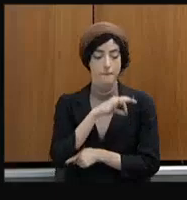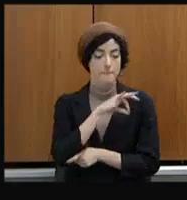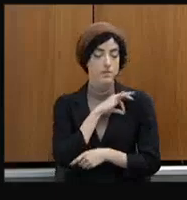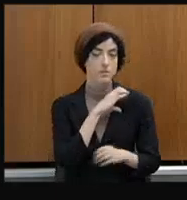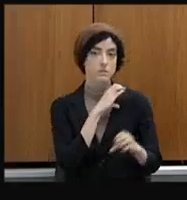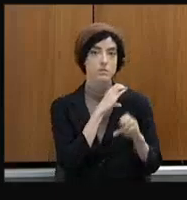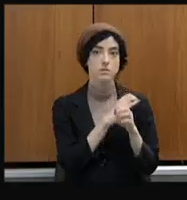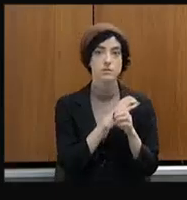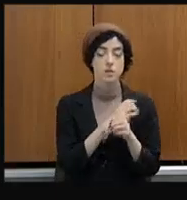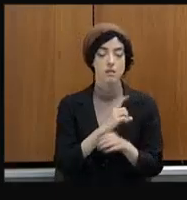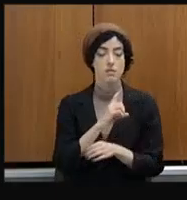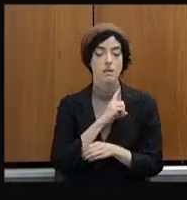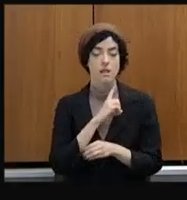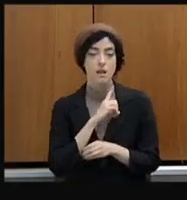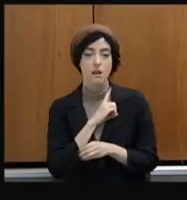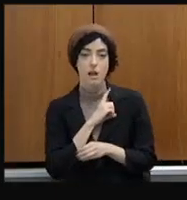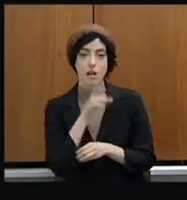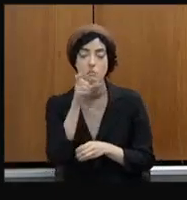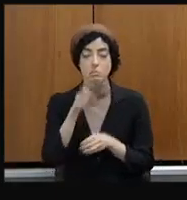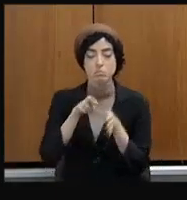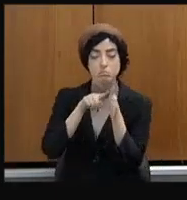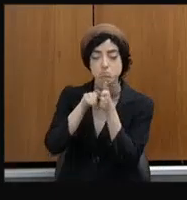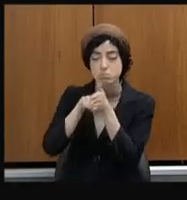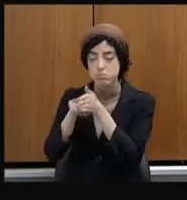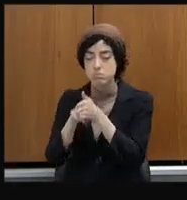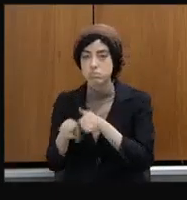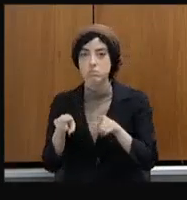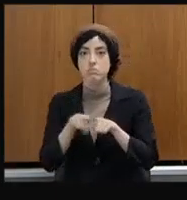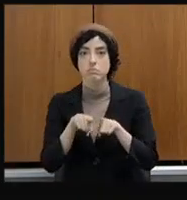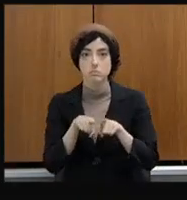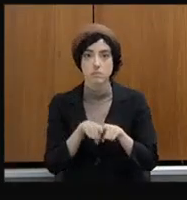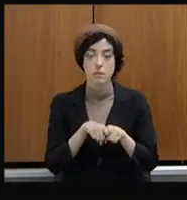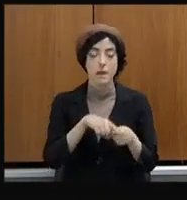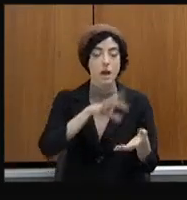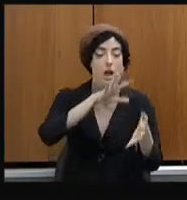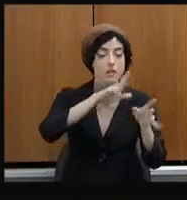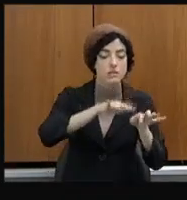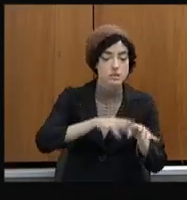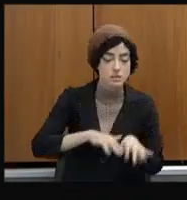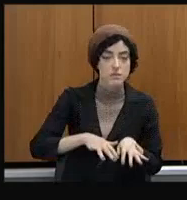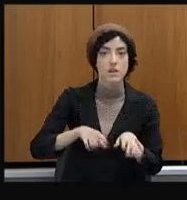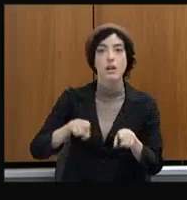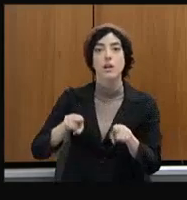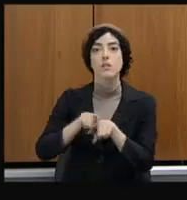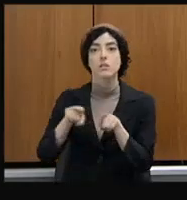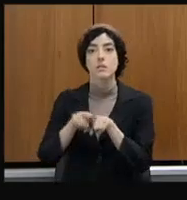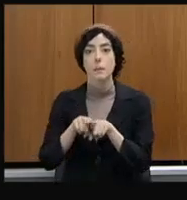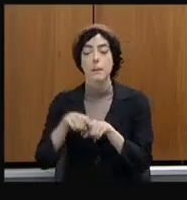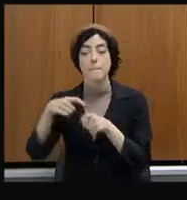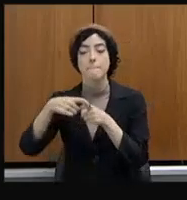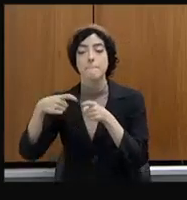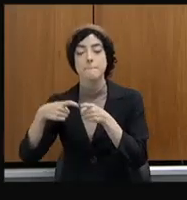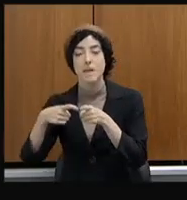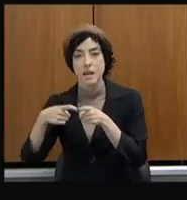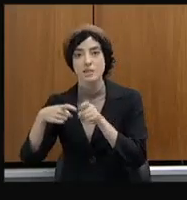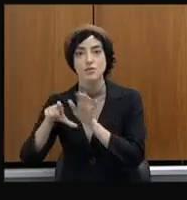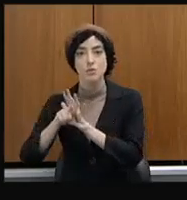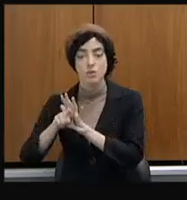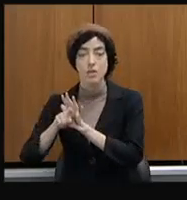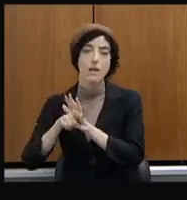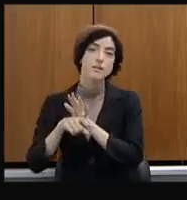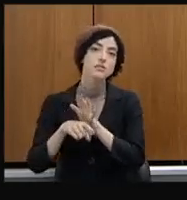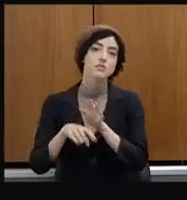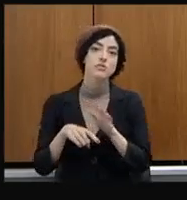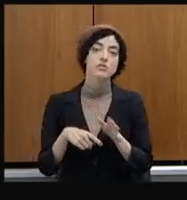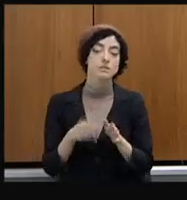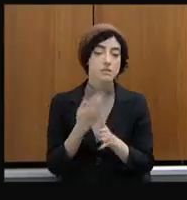investigadores, escrivães, peritos, médico-legista, todas as comarcas de Minas Gerais. não